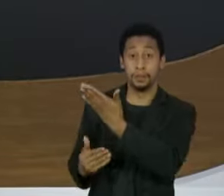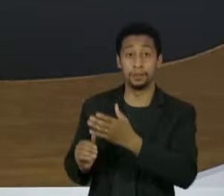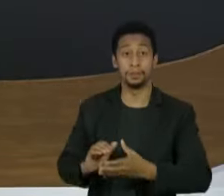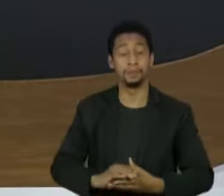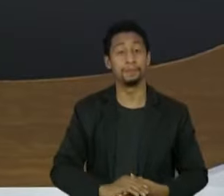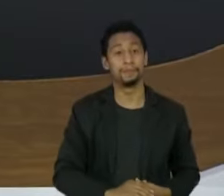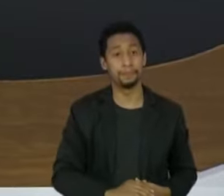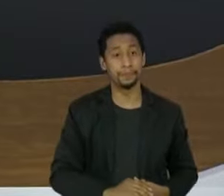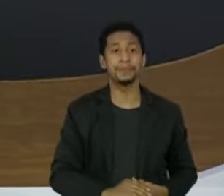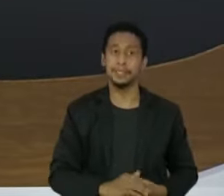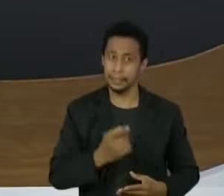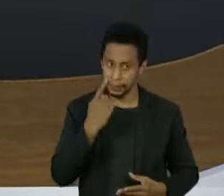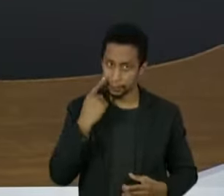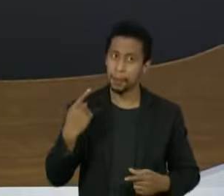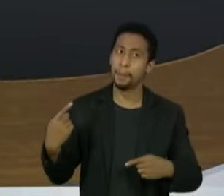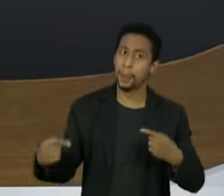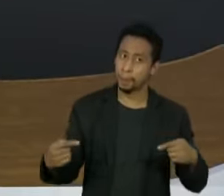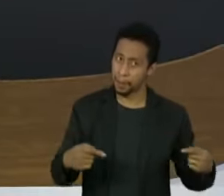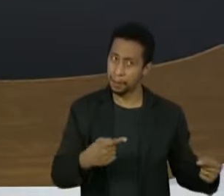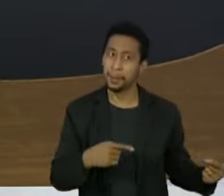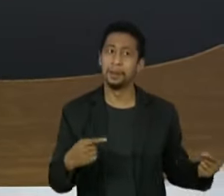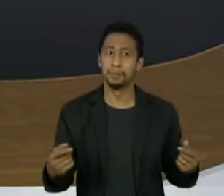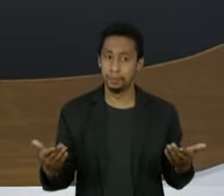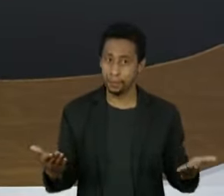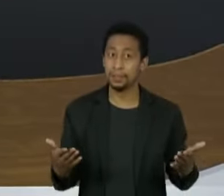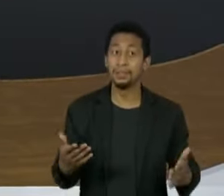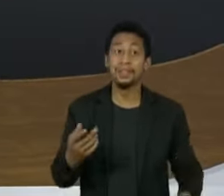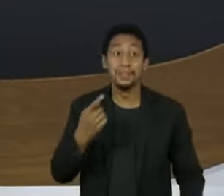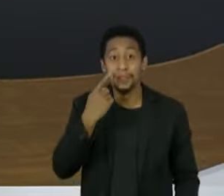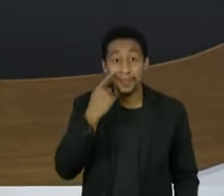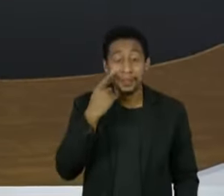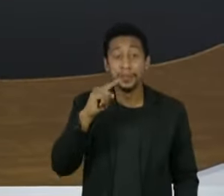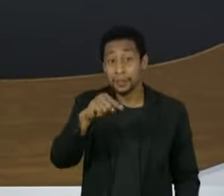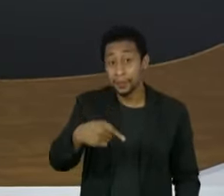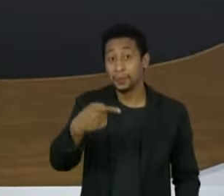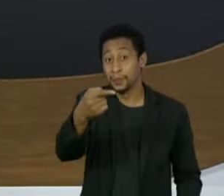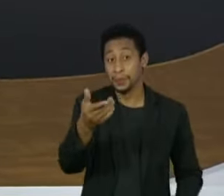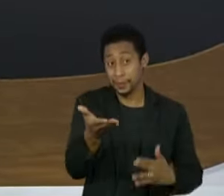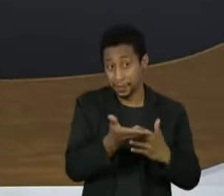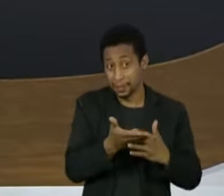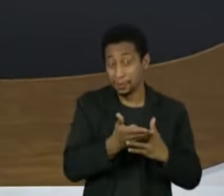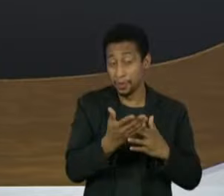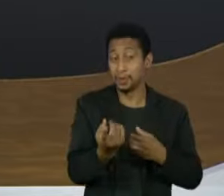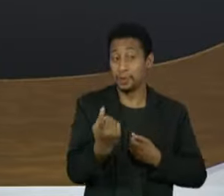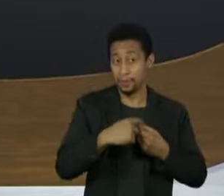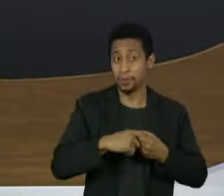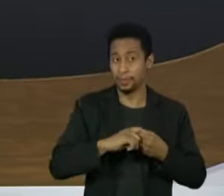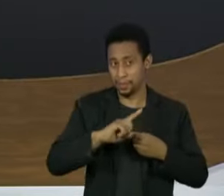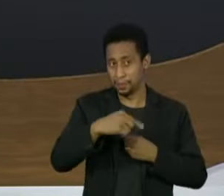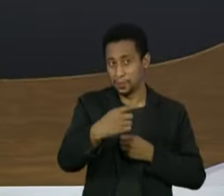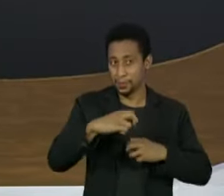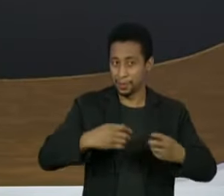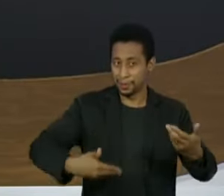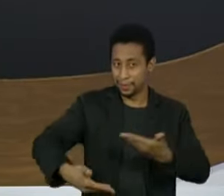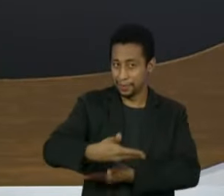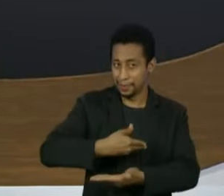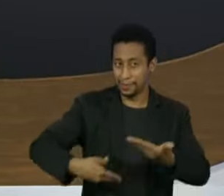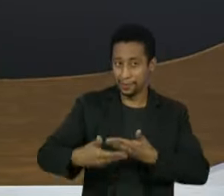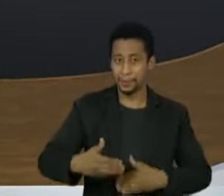que vai ser quente essa discussão. A gente aqui está só começando, vai para um breve intervalo e volta já já com mais Roda Viva.